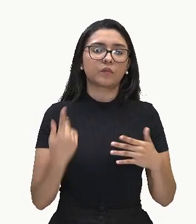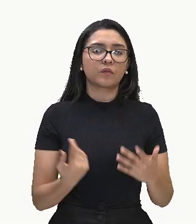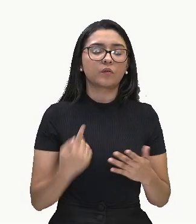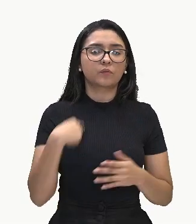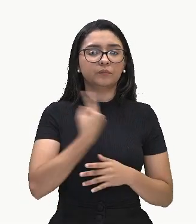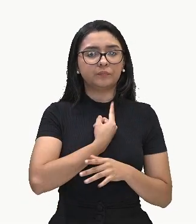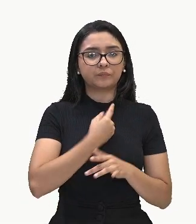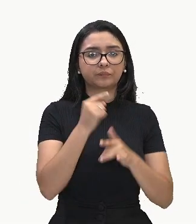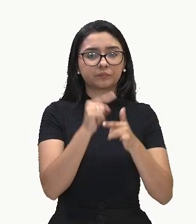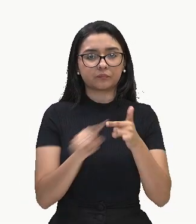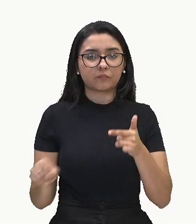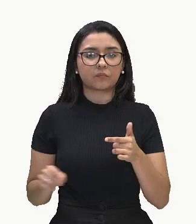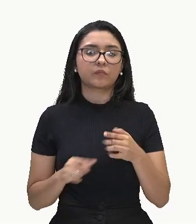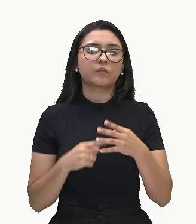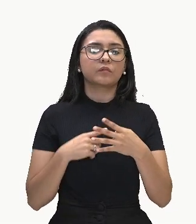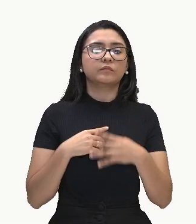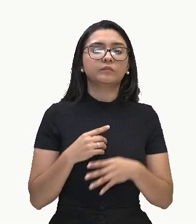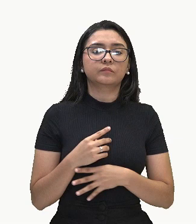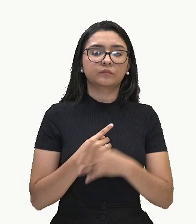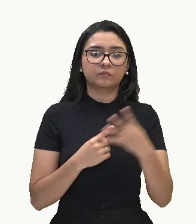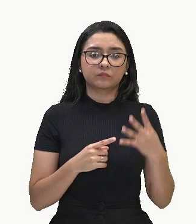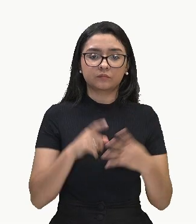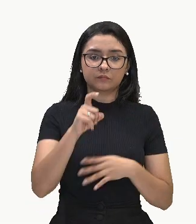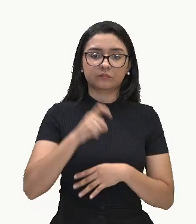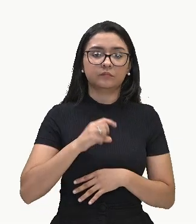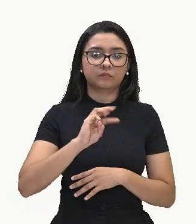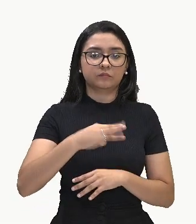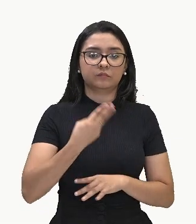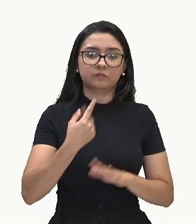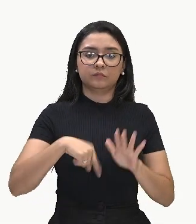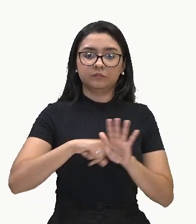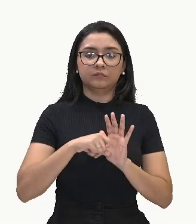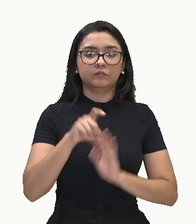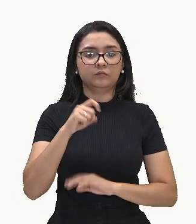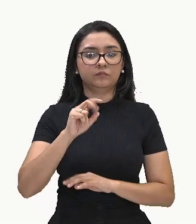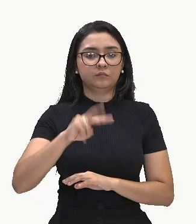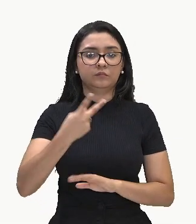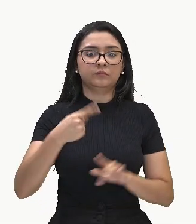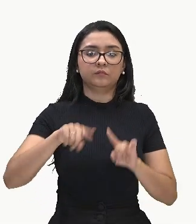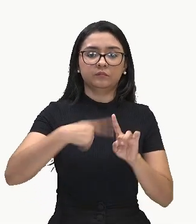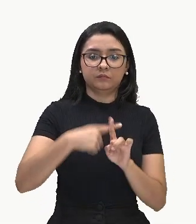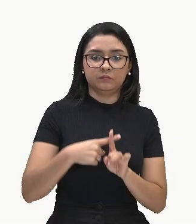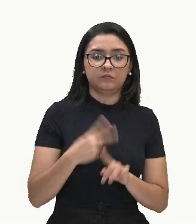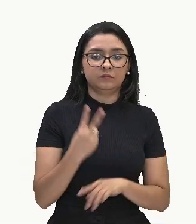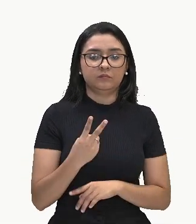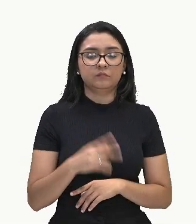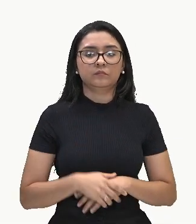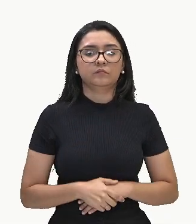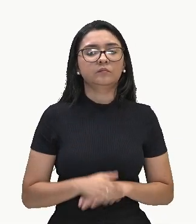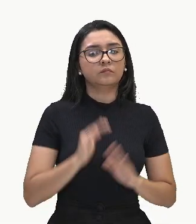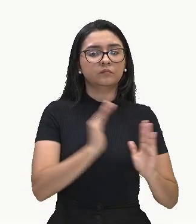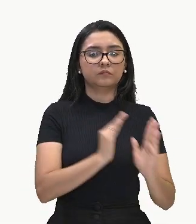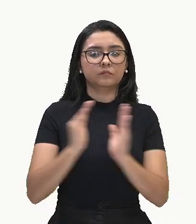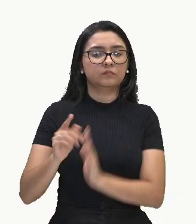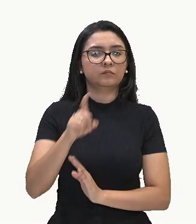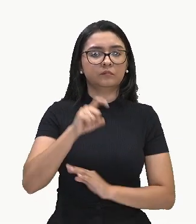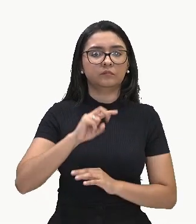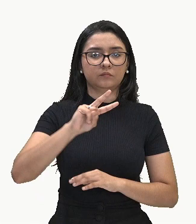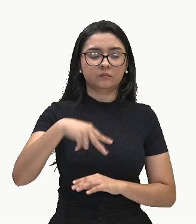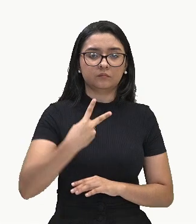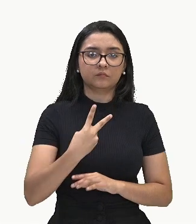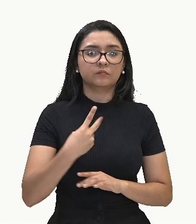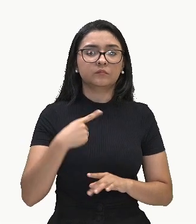4X³ menos X² mais 2 por X² mais 1,